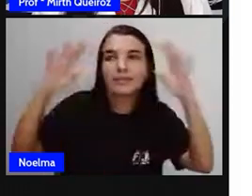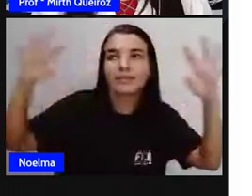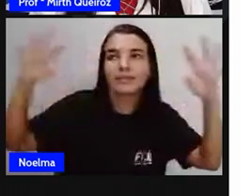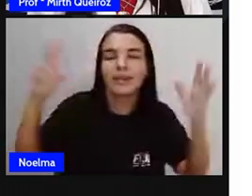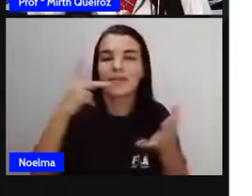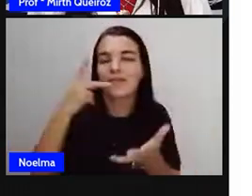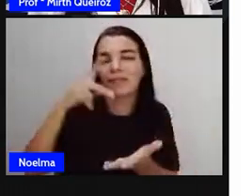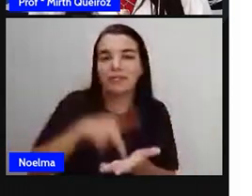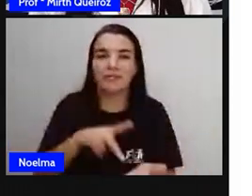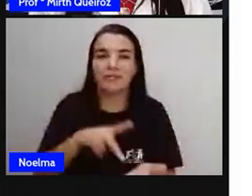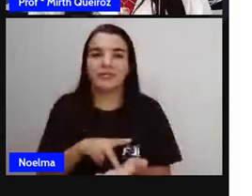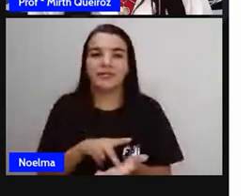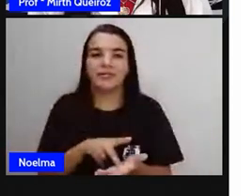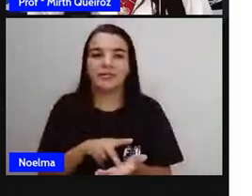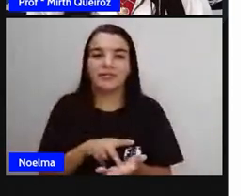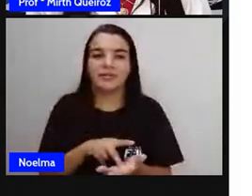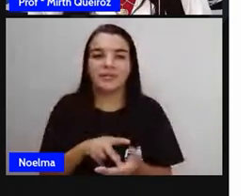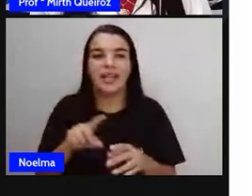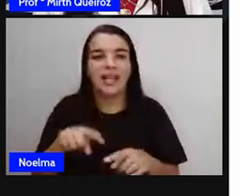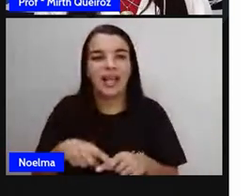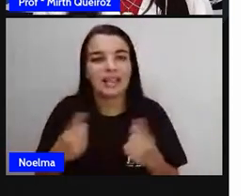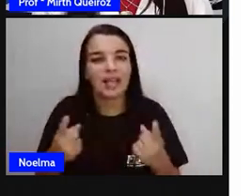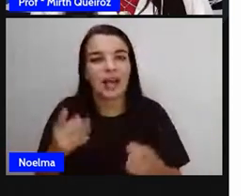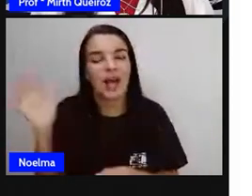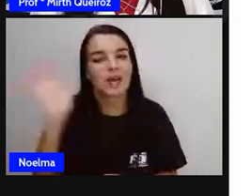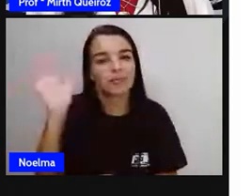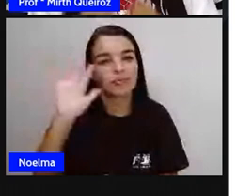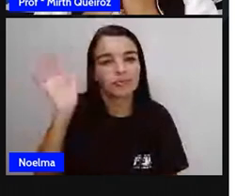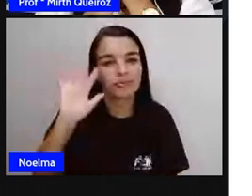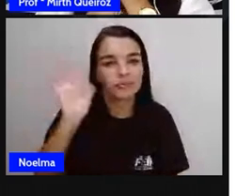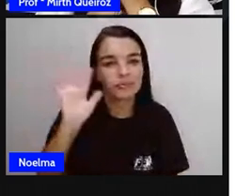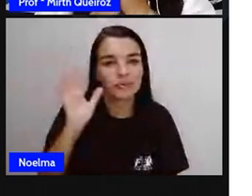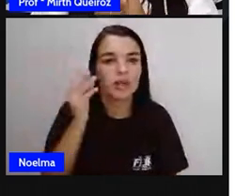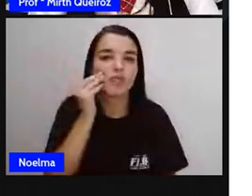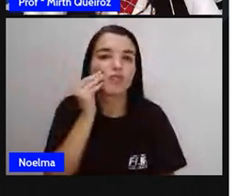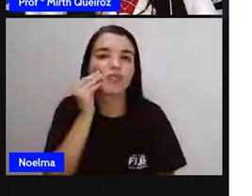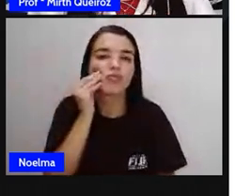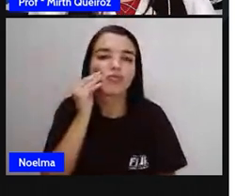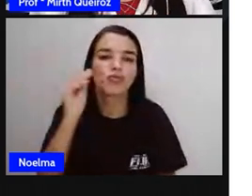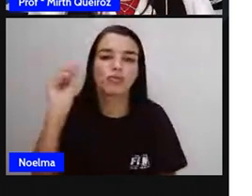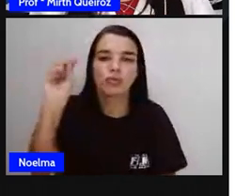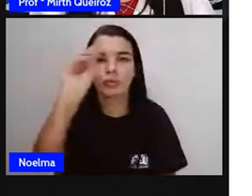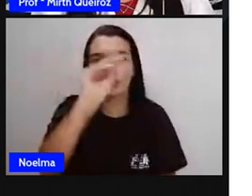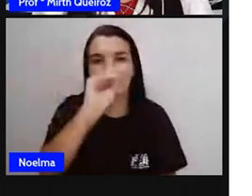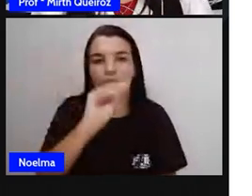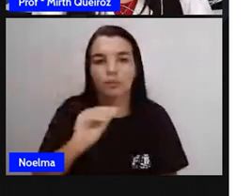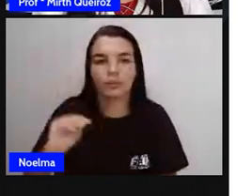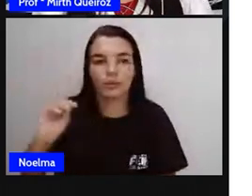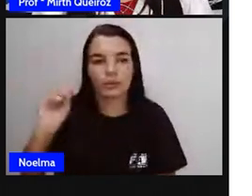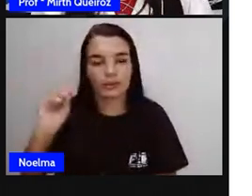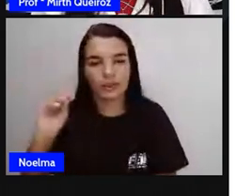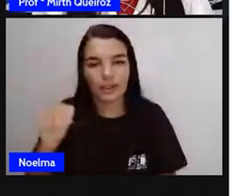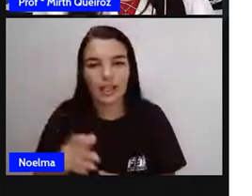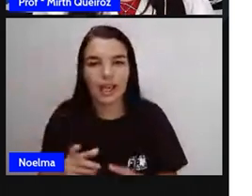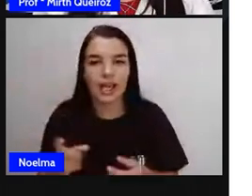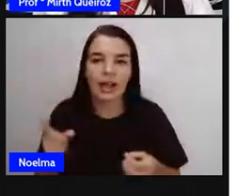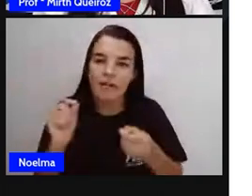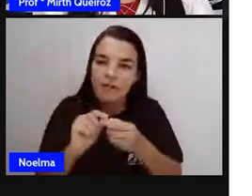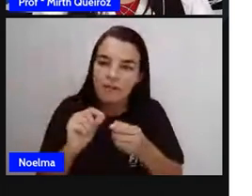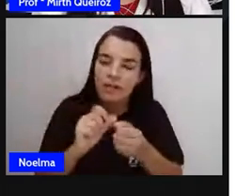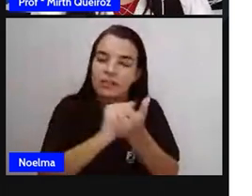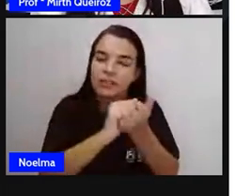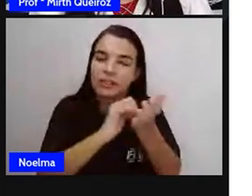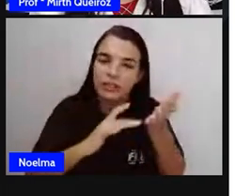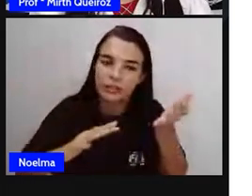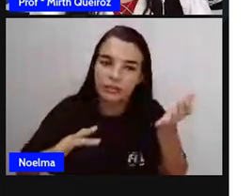realizarem, certo? A prova ficando por aqui. Um beijo no coração de todos vocês. Realiza essa